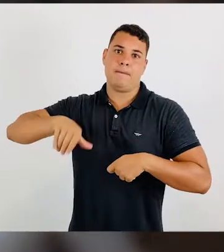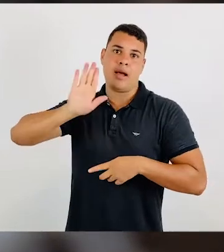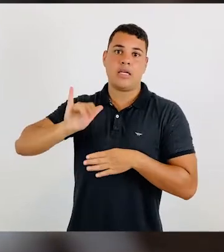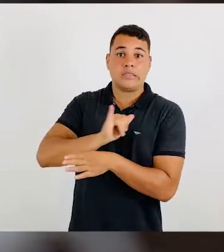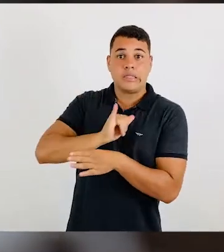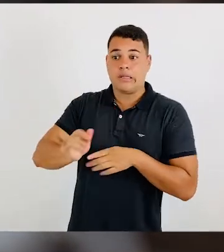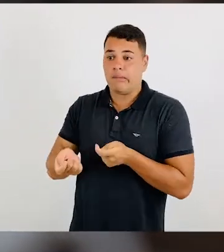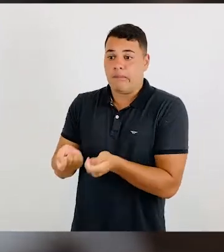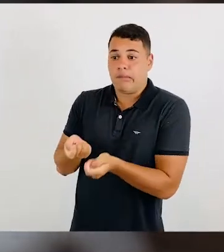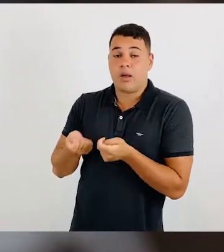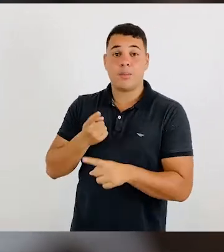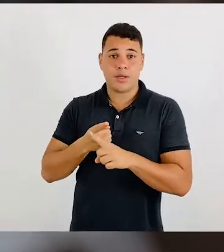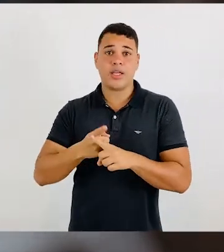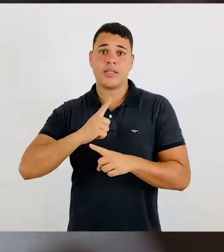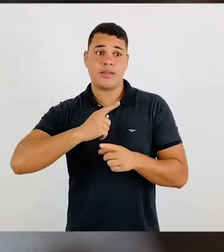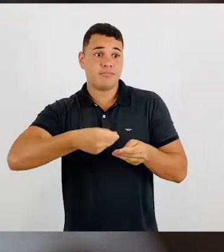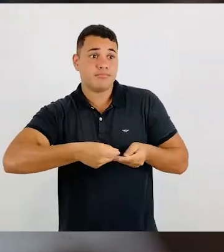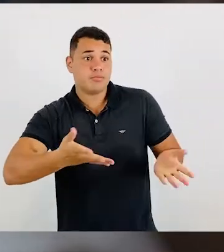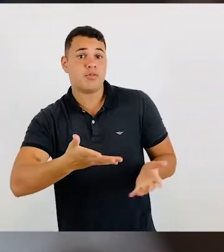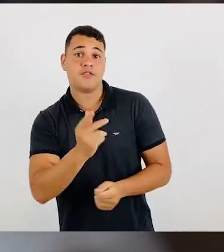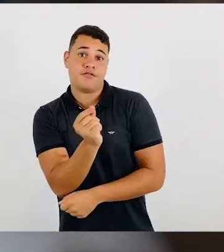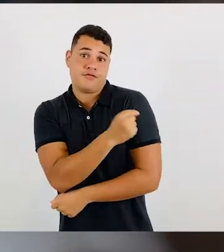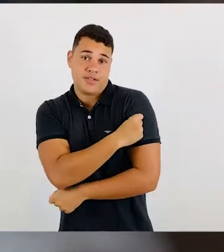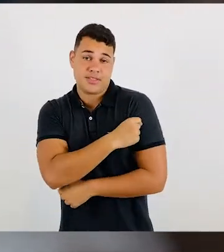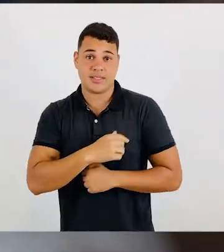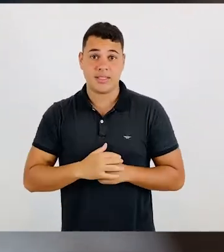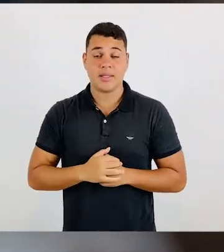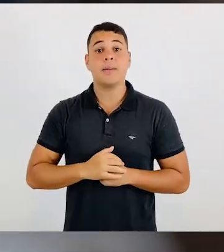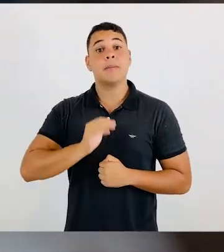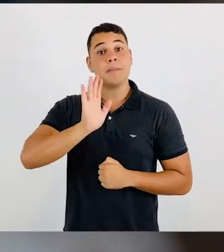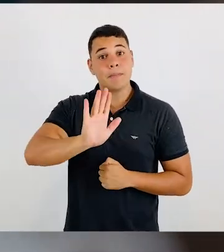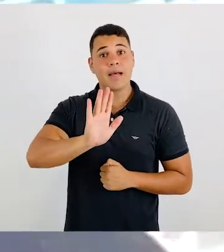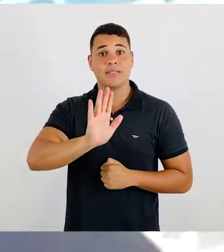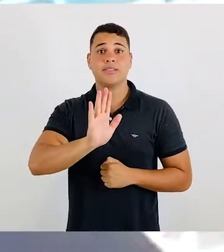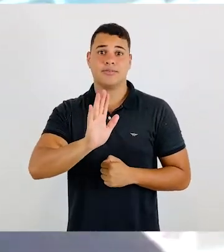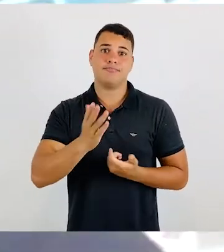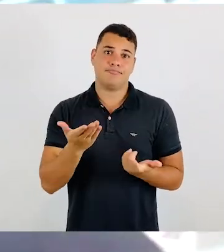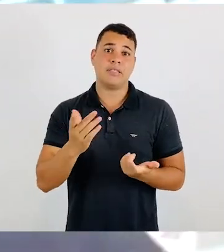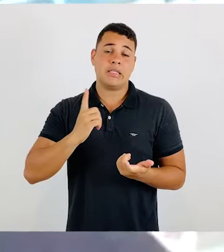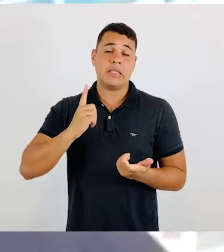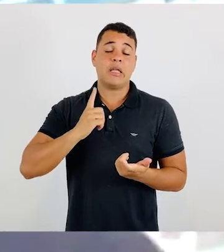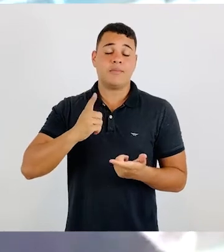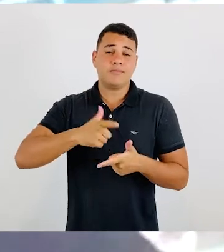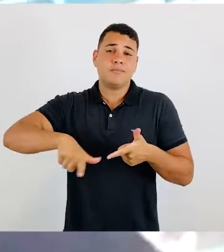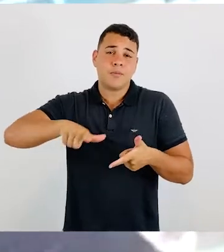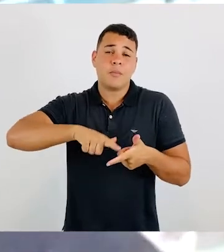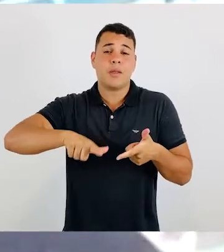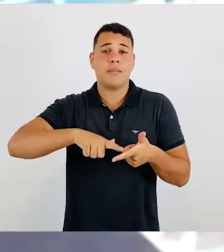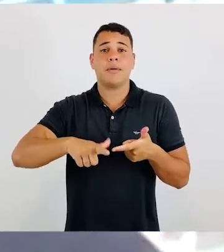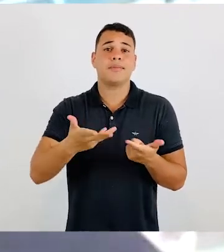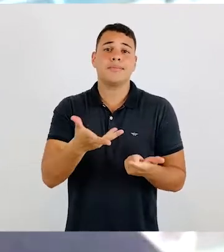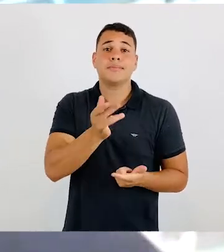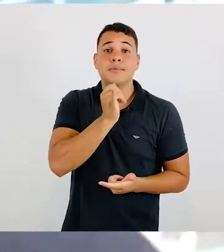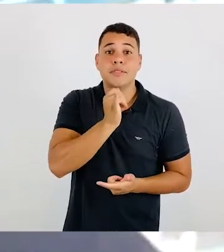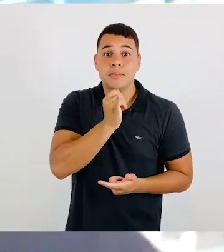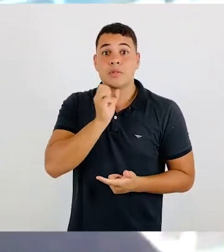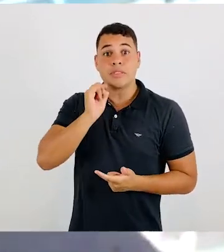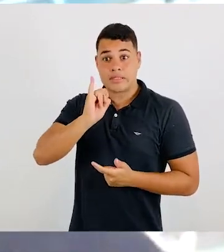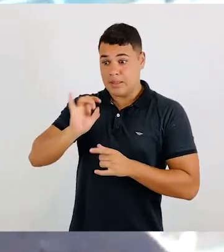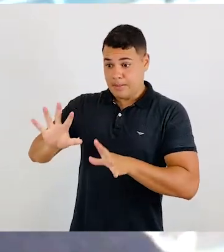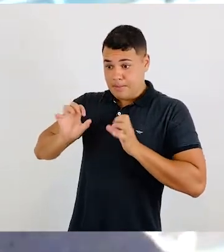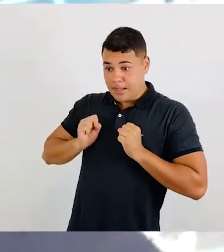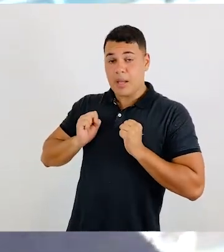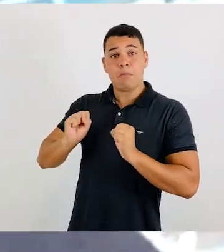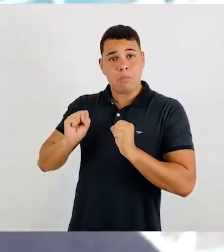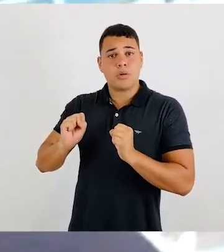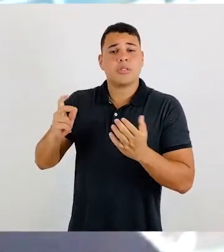casos, porque mesmo a vacina funcionando, uma proporção, mesmo que pequena, se a gente tem um volume muito grande de casos,